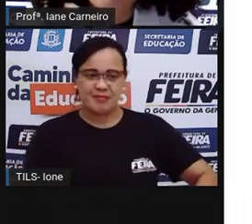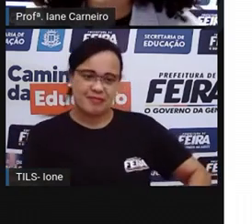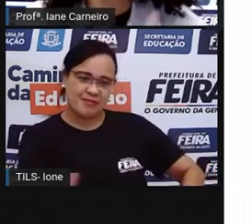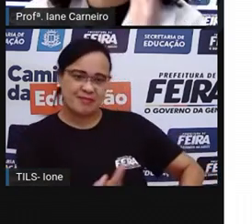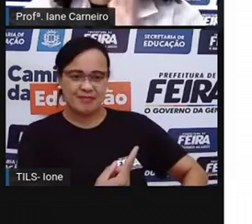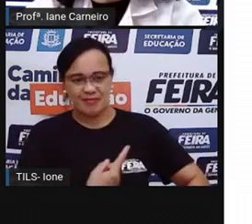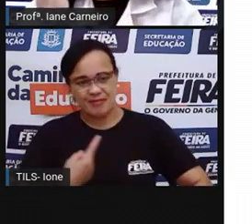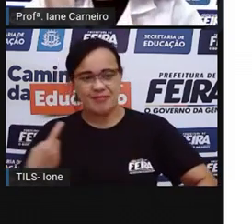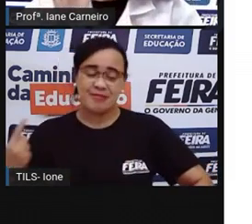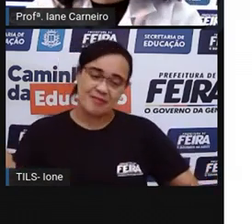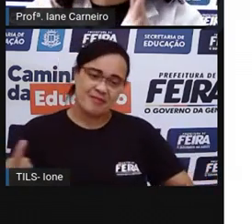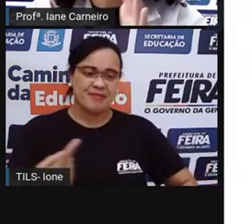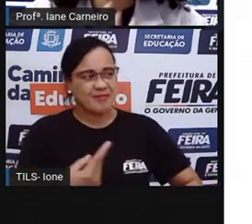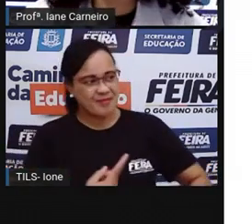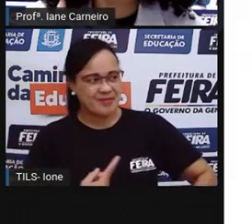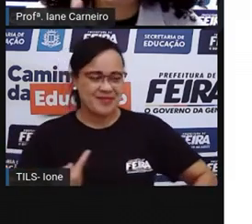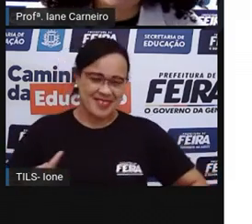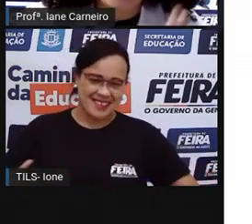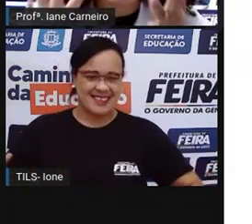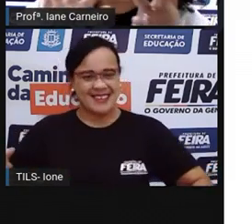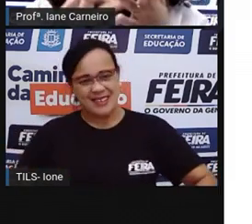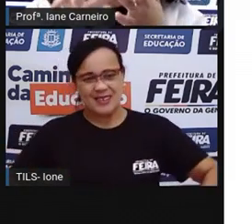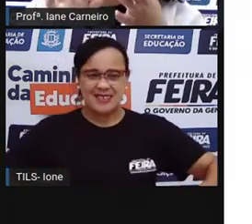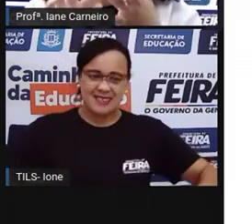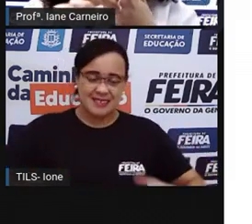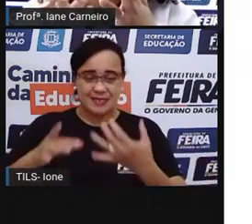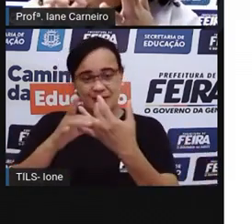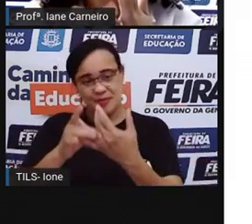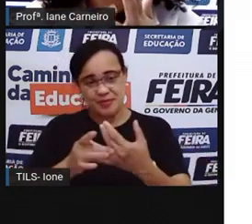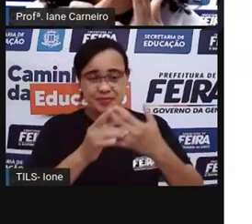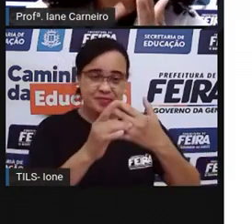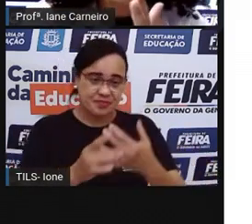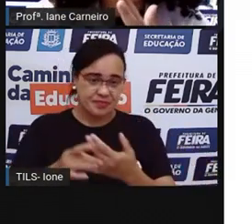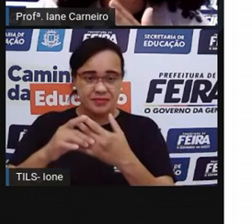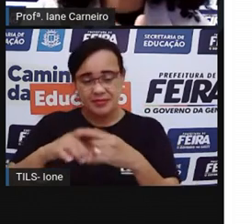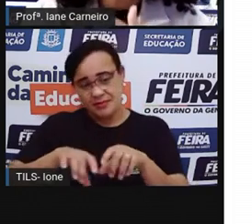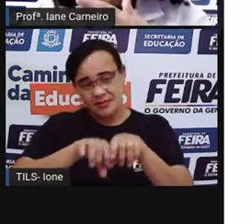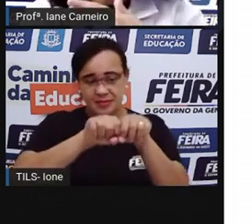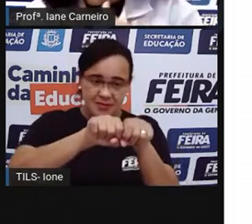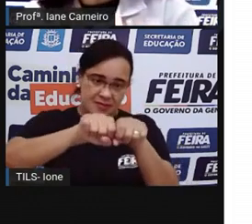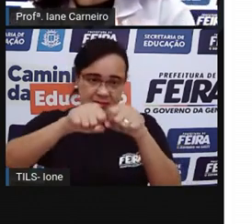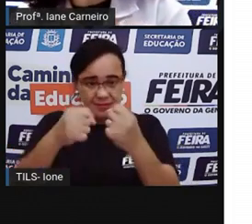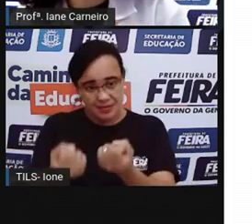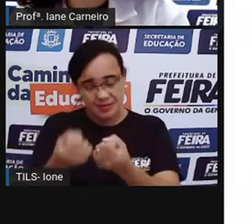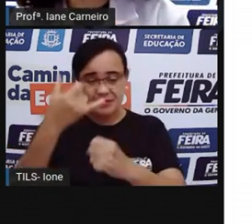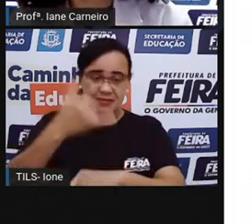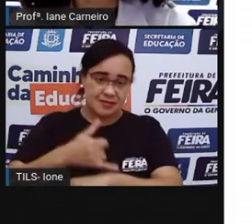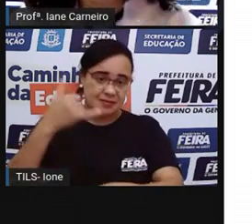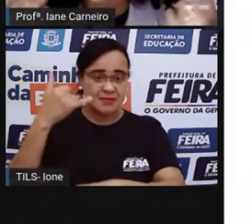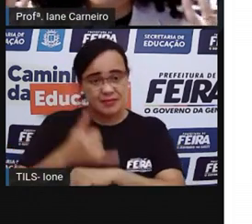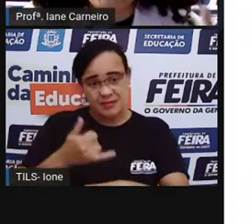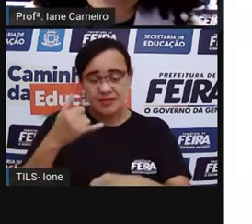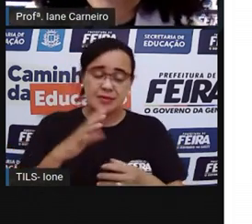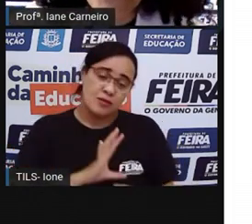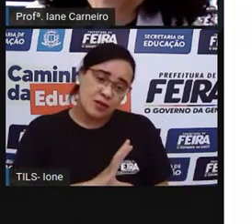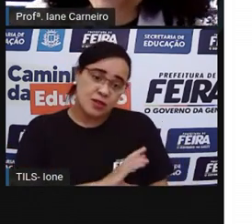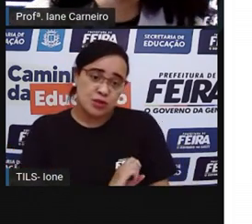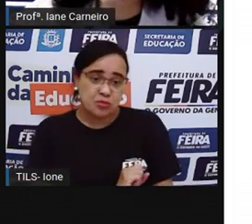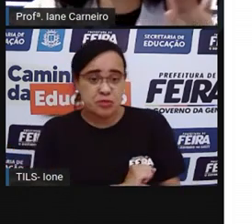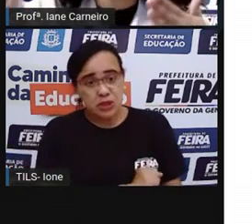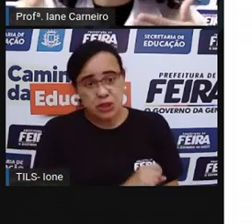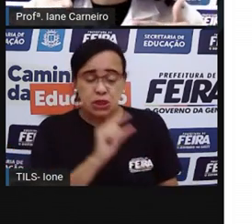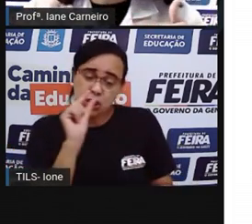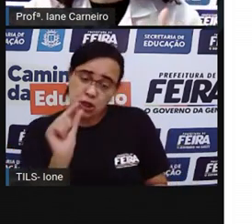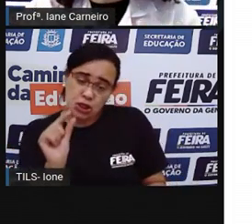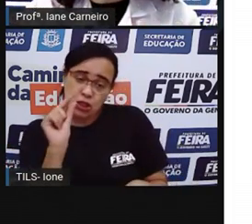a meia, volta, volta e meia, vamos dar, o anel que tu me deste zera vidro e se quebrou, o amor que